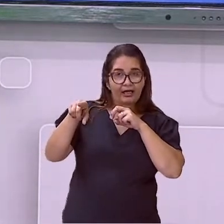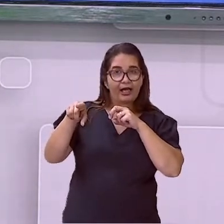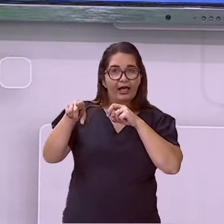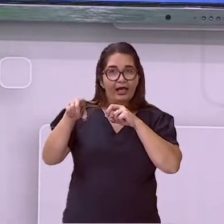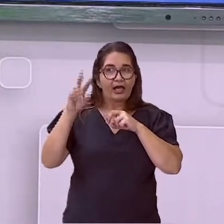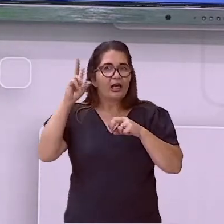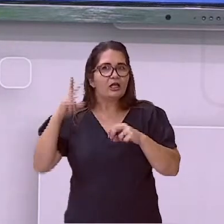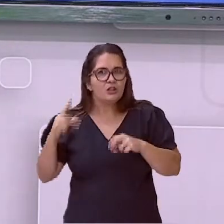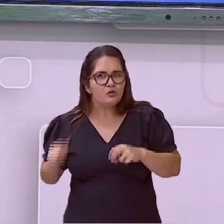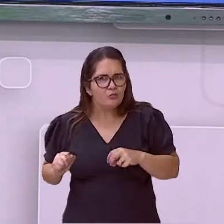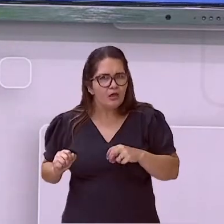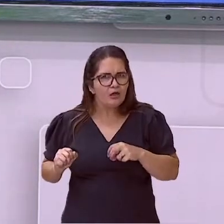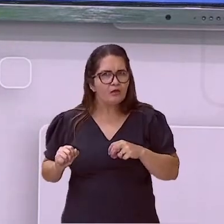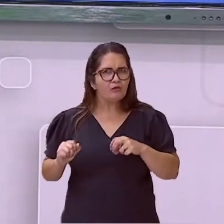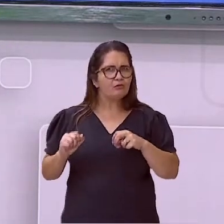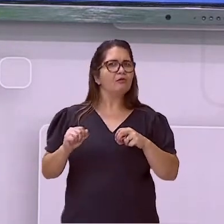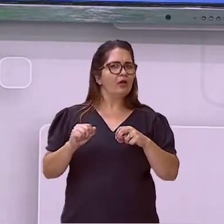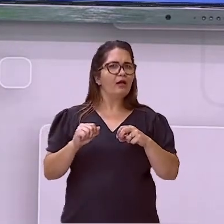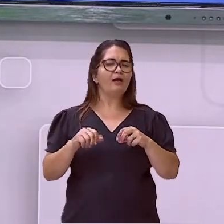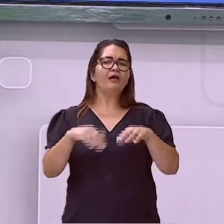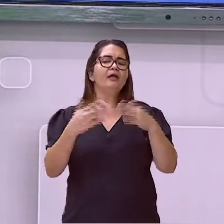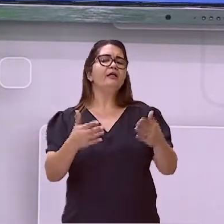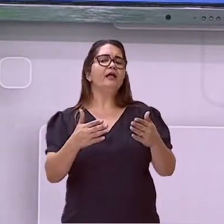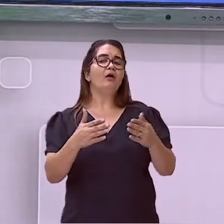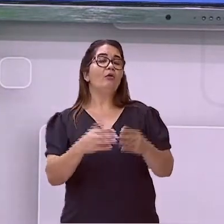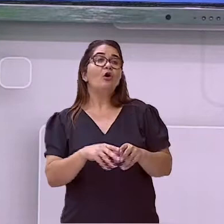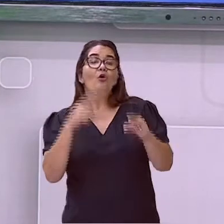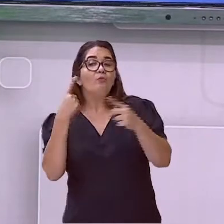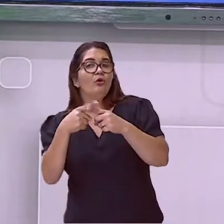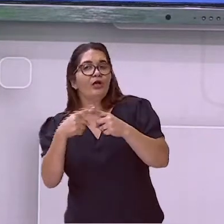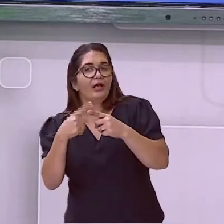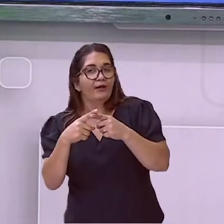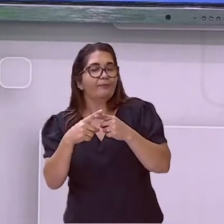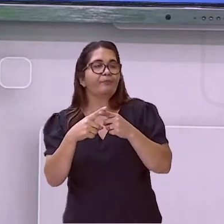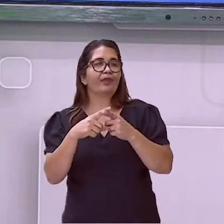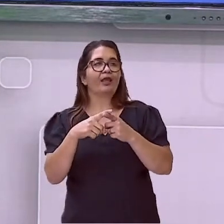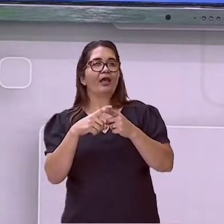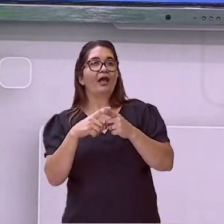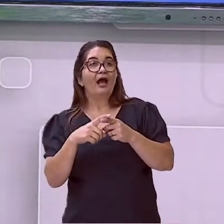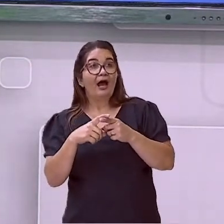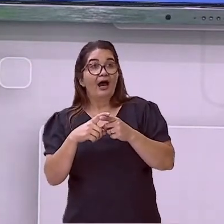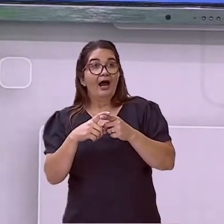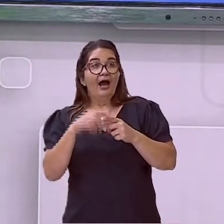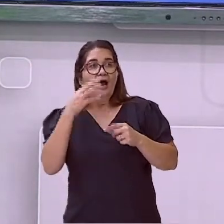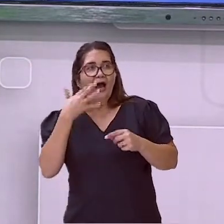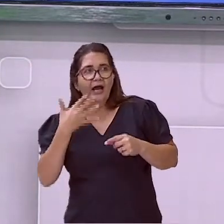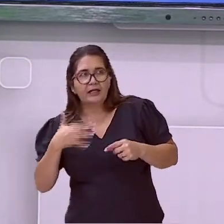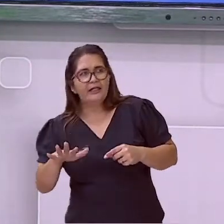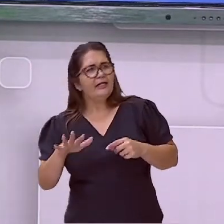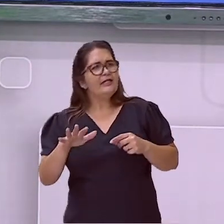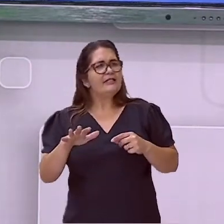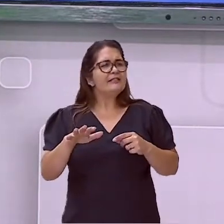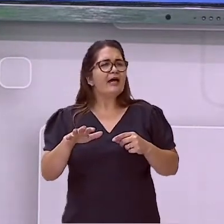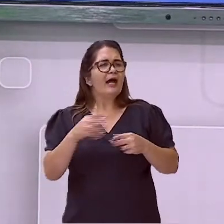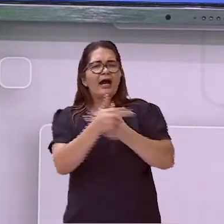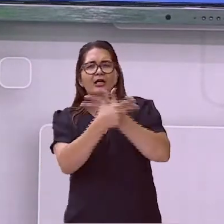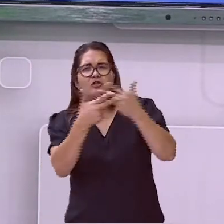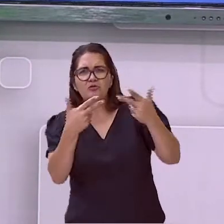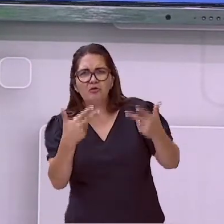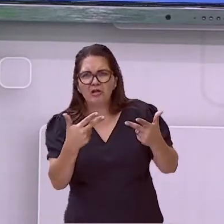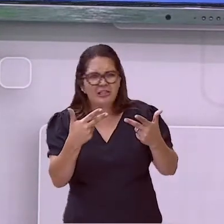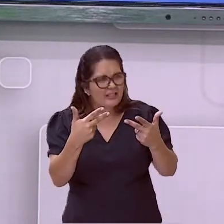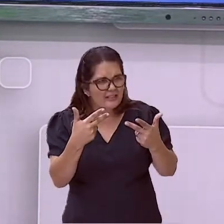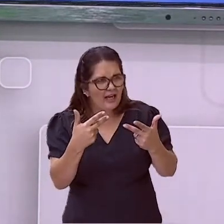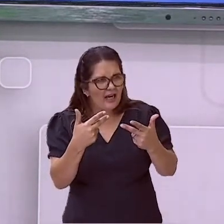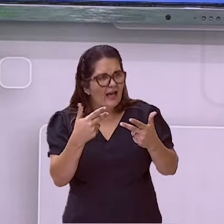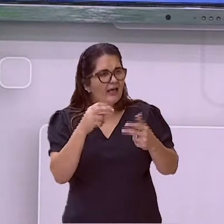o maior número de acidentes, sabia? Porque a criança curiosa acha um grãozinho, põe no nariz, põe no ouvido, põe coisas na